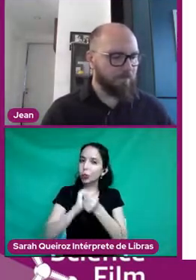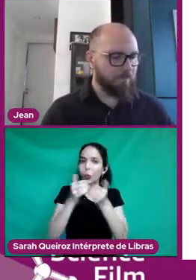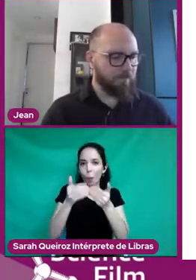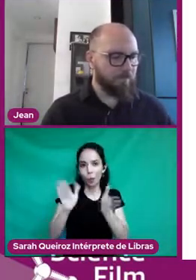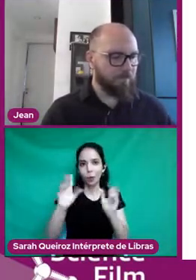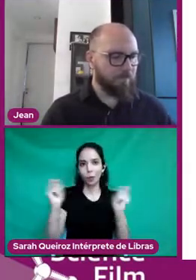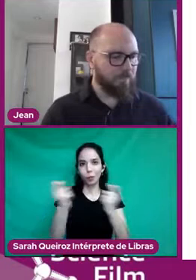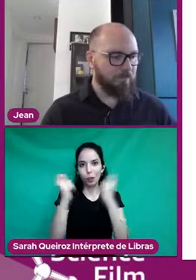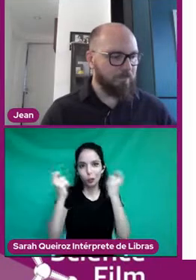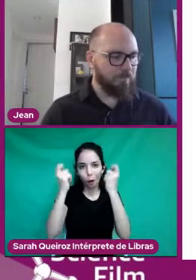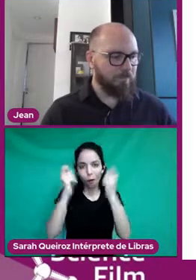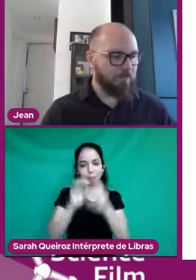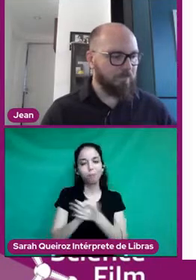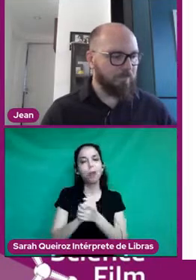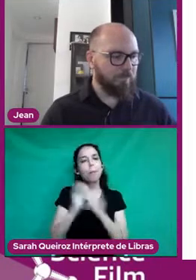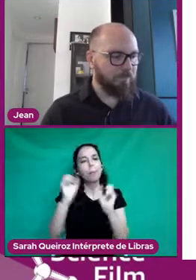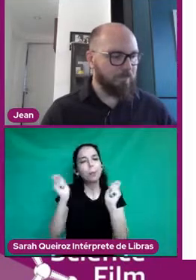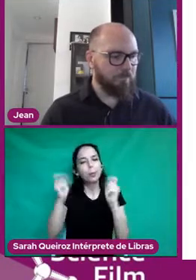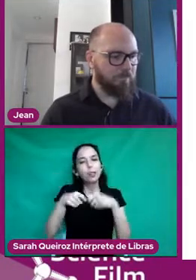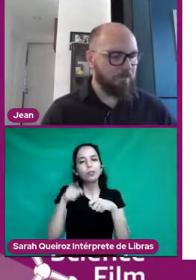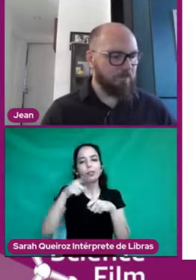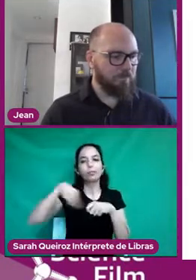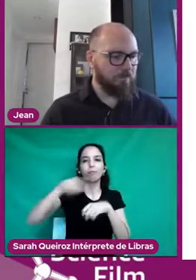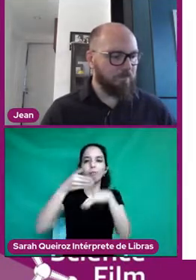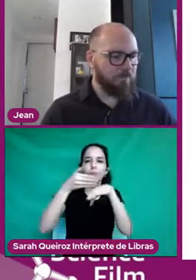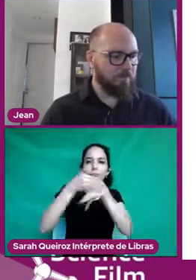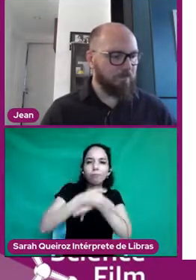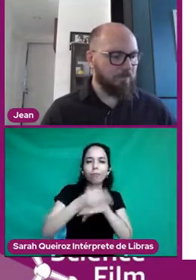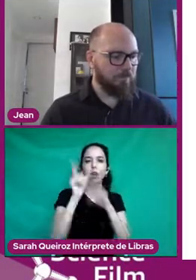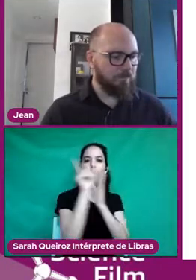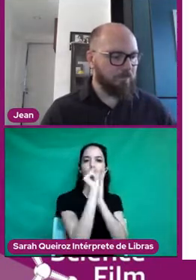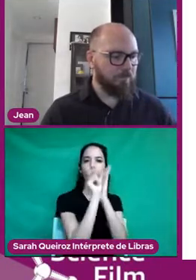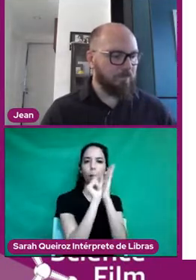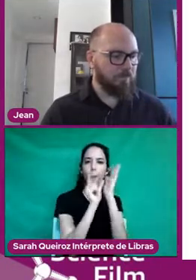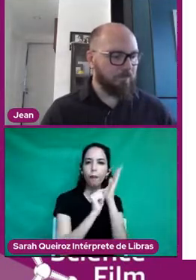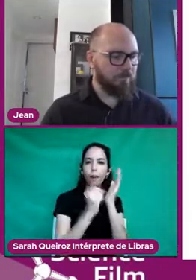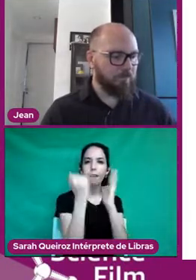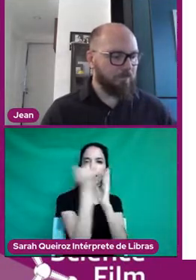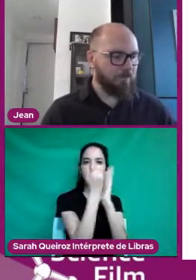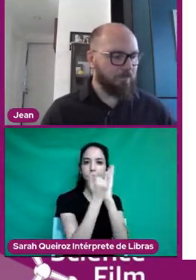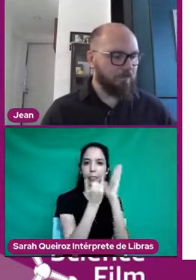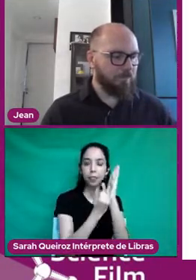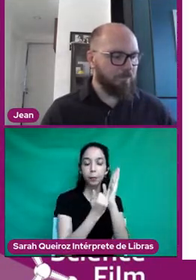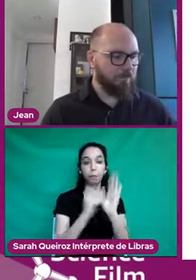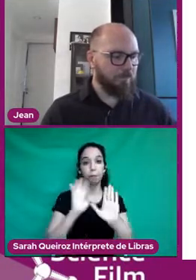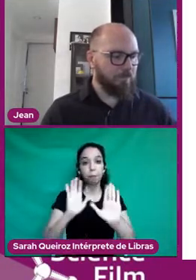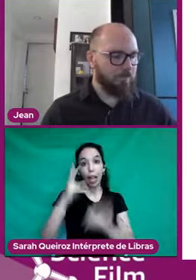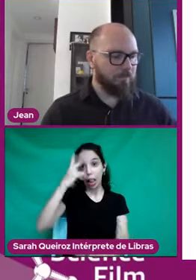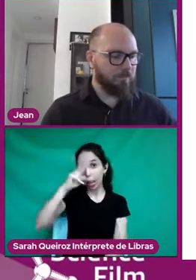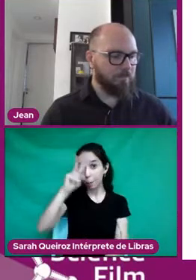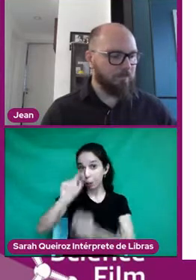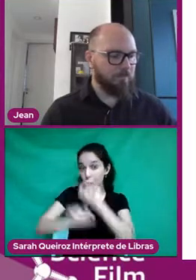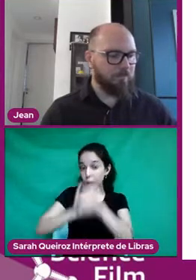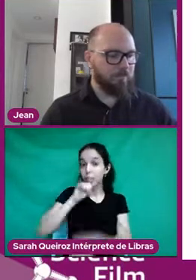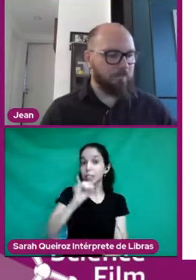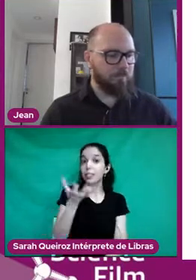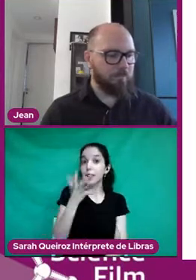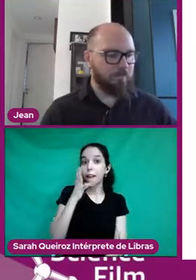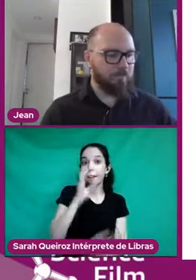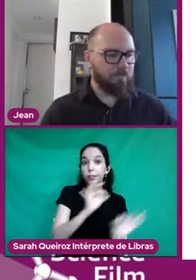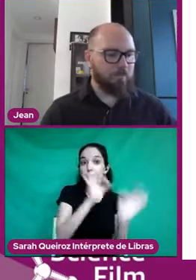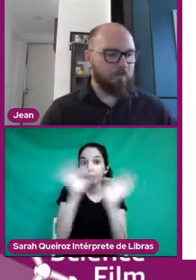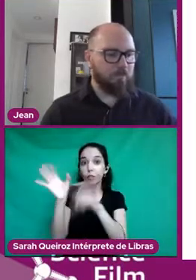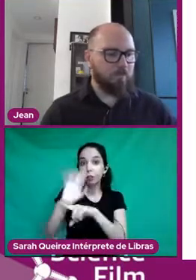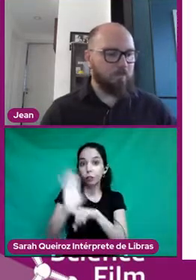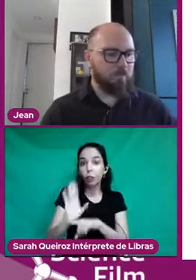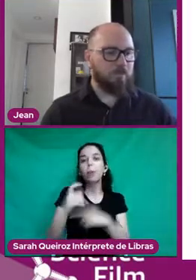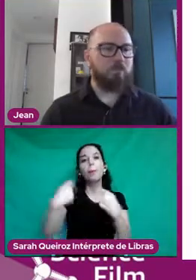aqui, você pode ter acesso ao formulário de inscrição. Lembrando que para você conseguir assistir os filmes, você precisa fazer